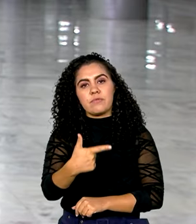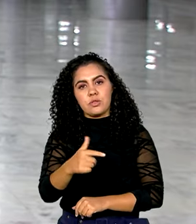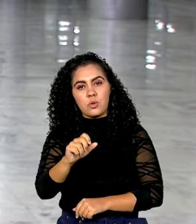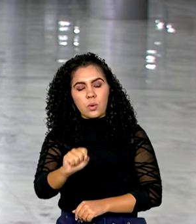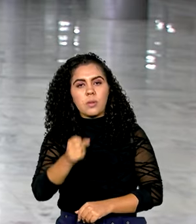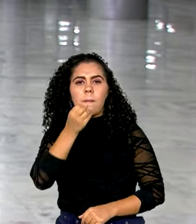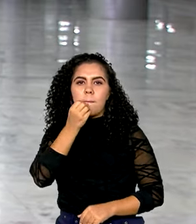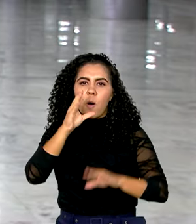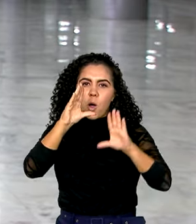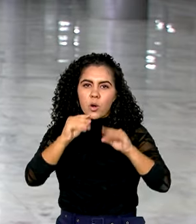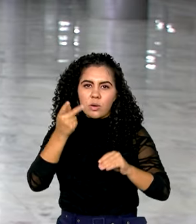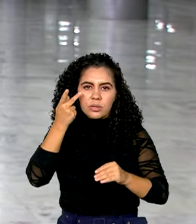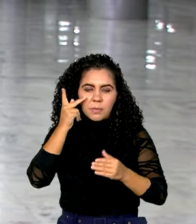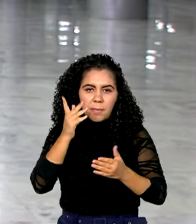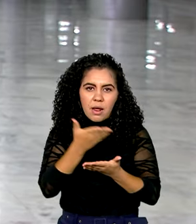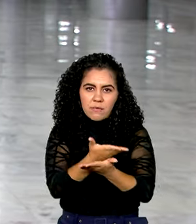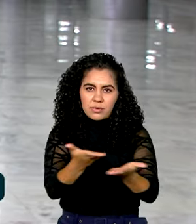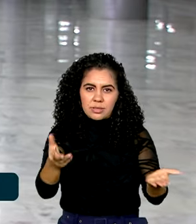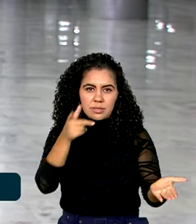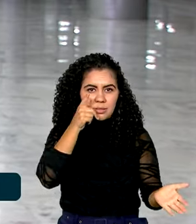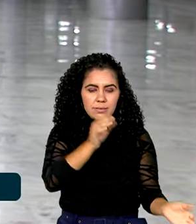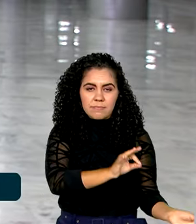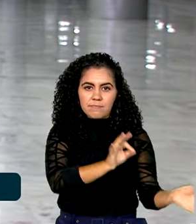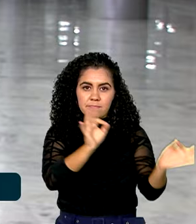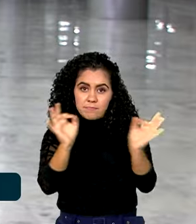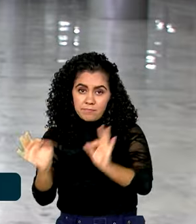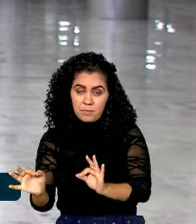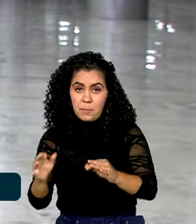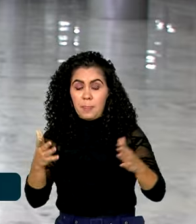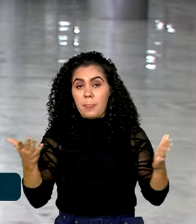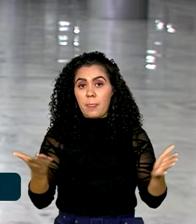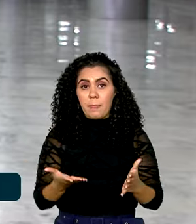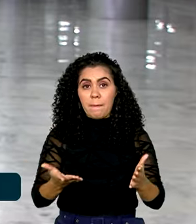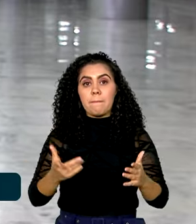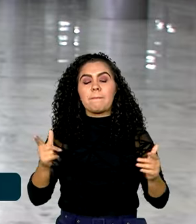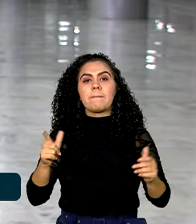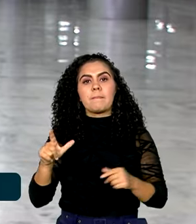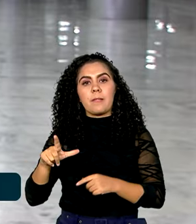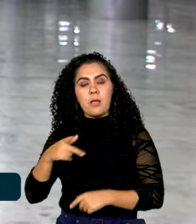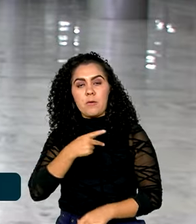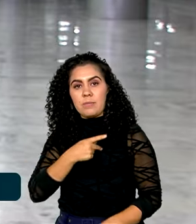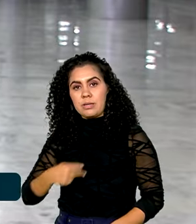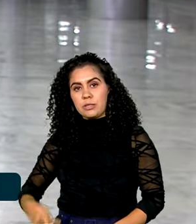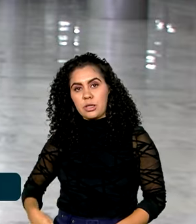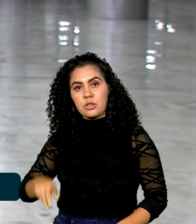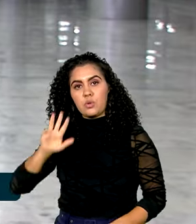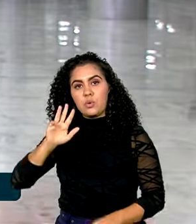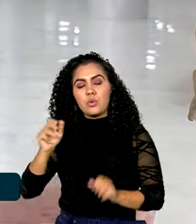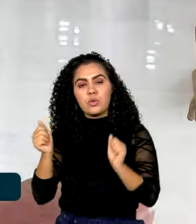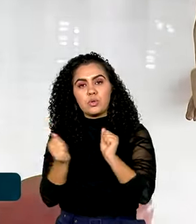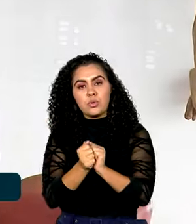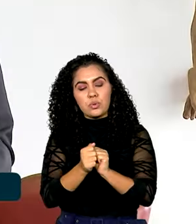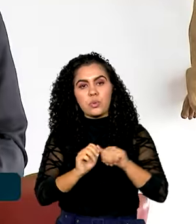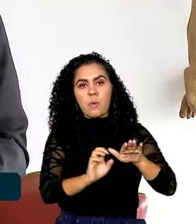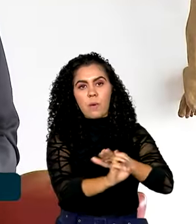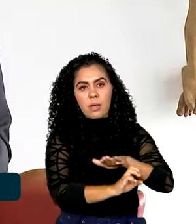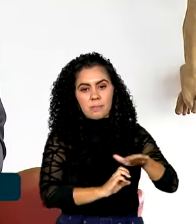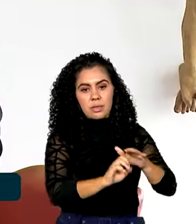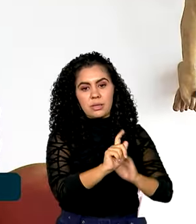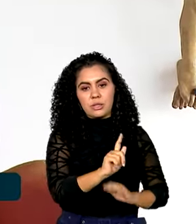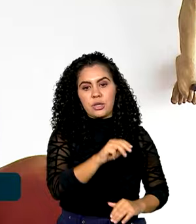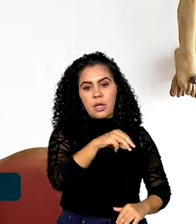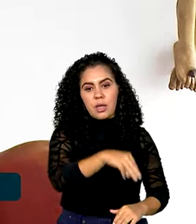você que nos assiste. No encontro entre representantes da General Motors com o presidente Lula, foi anunciado um ciclo de